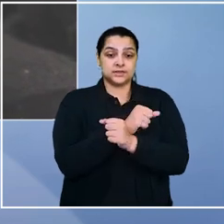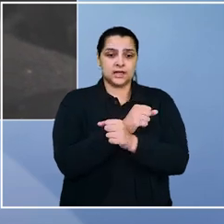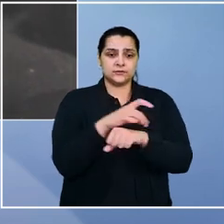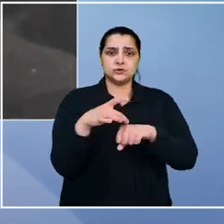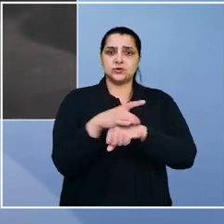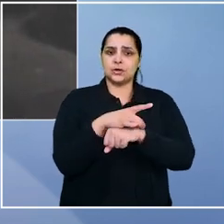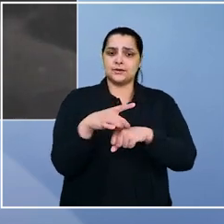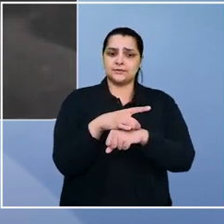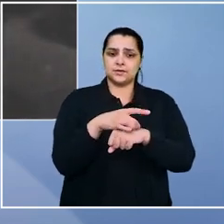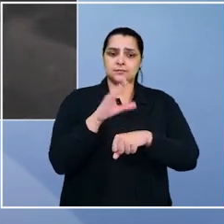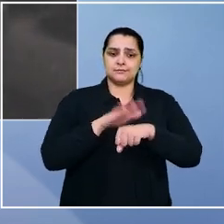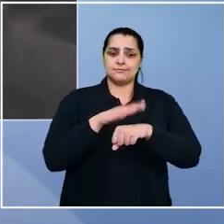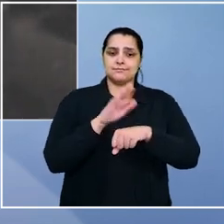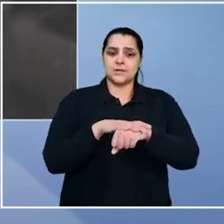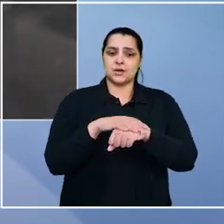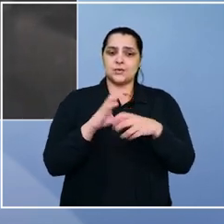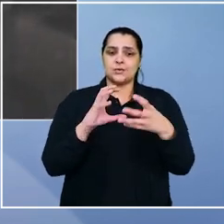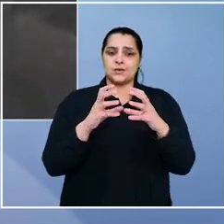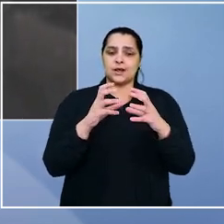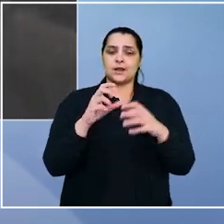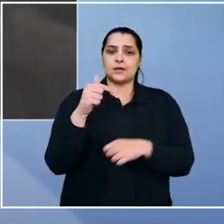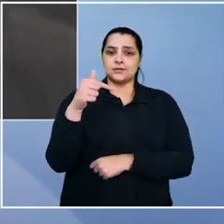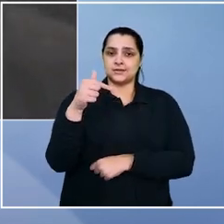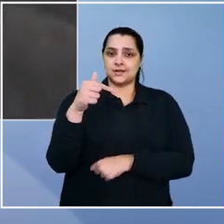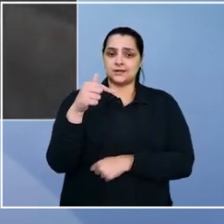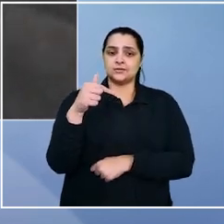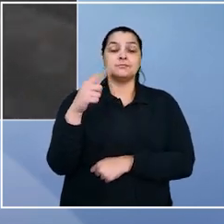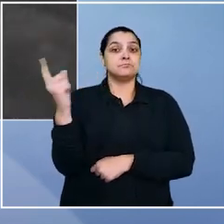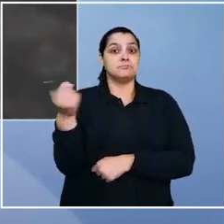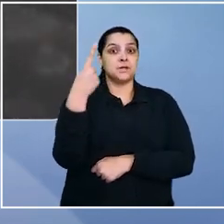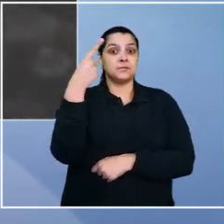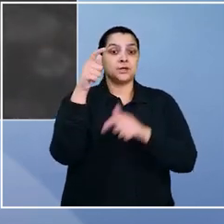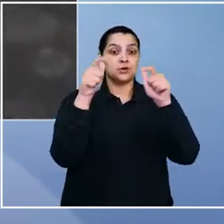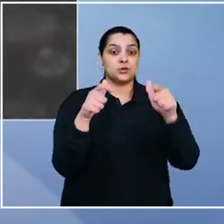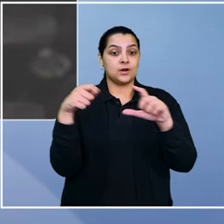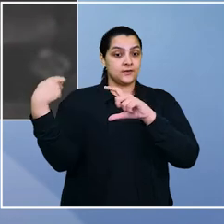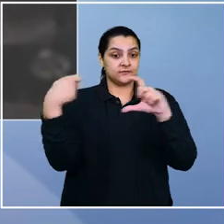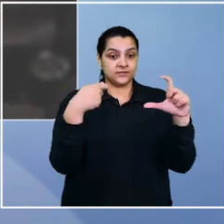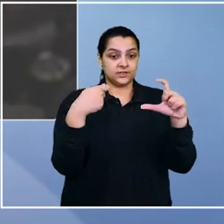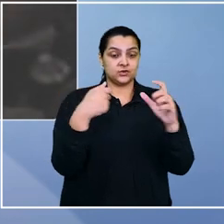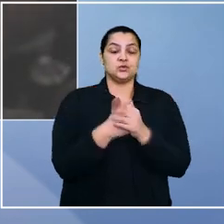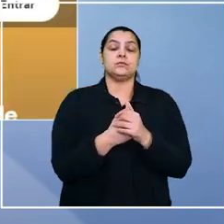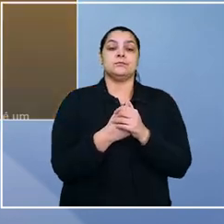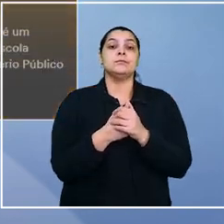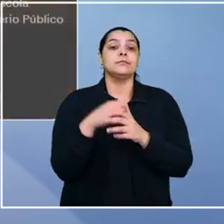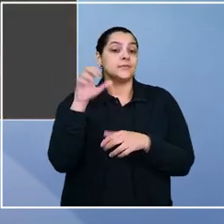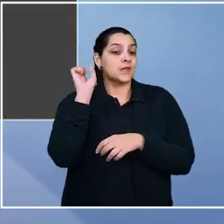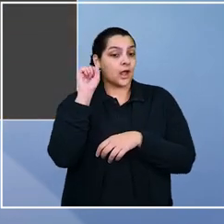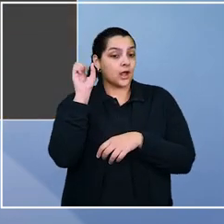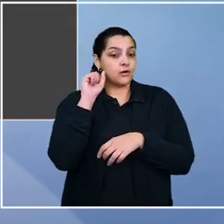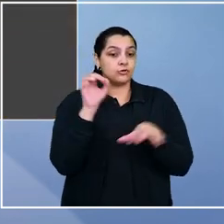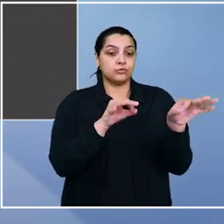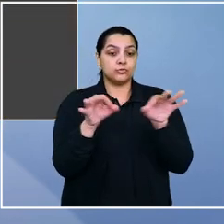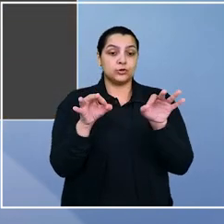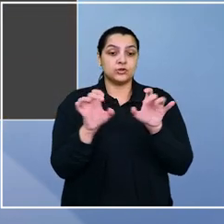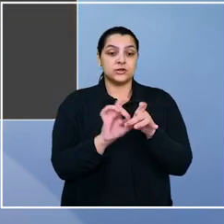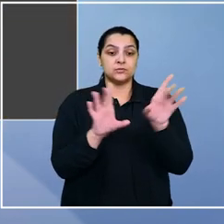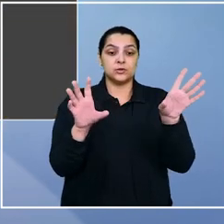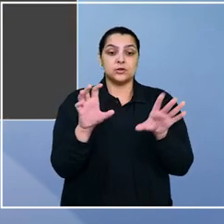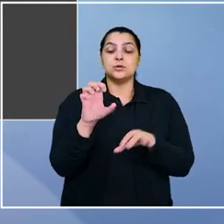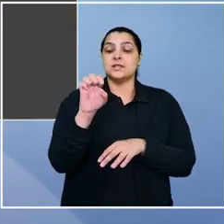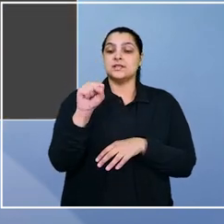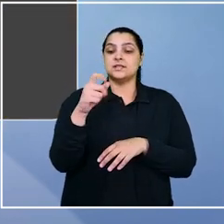Escravos do Carvão, produzida pela Record, ficou em primeiro lugar na categoria Vídeo. Já na categoria Áudio, o projeto